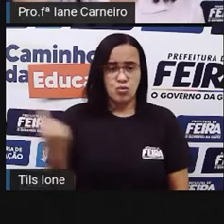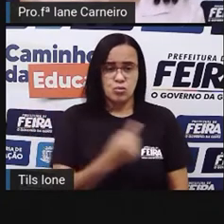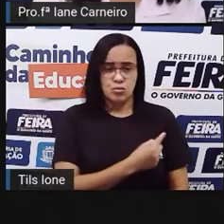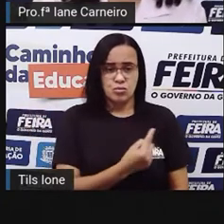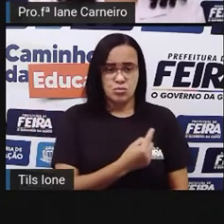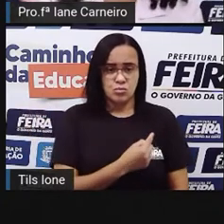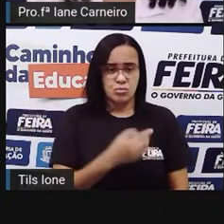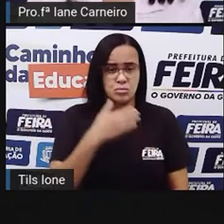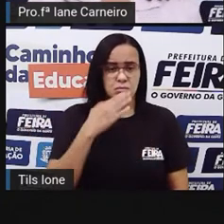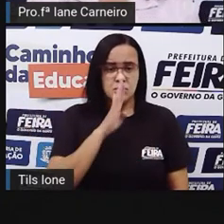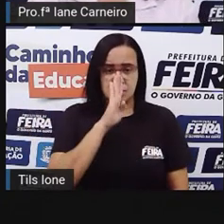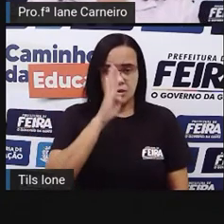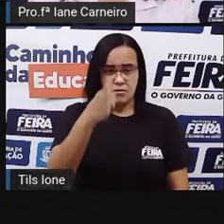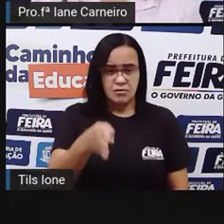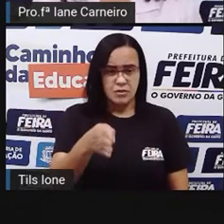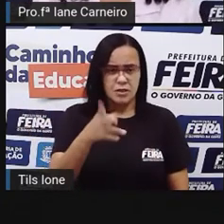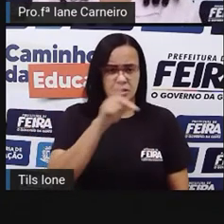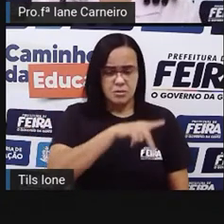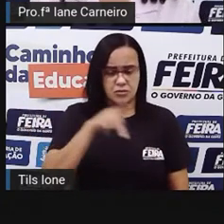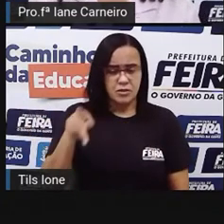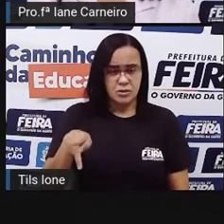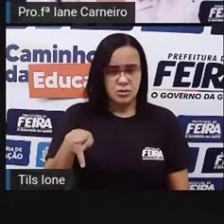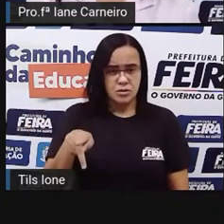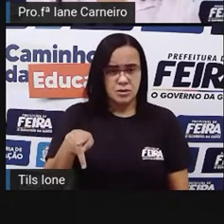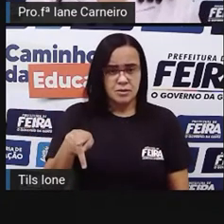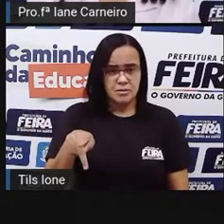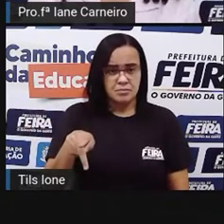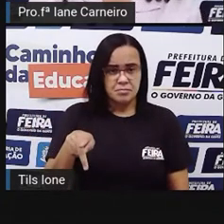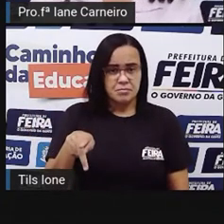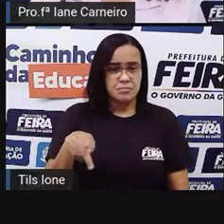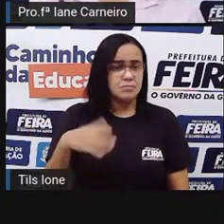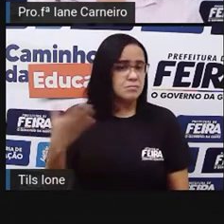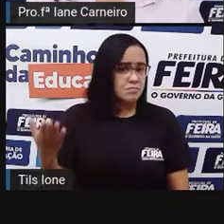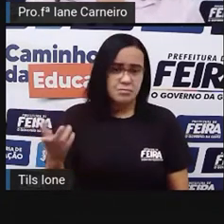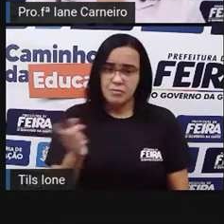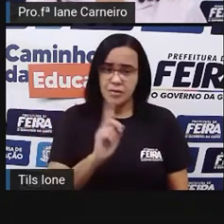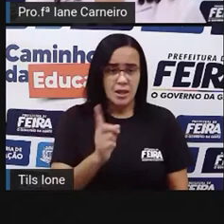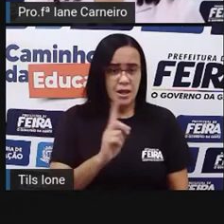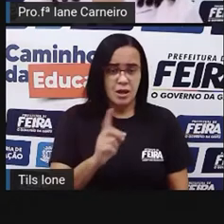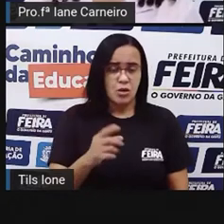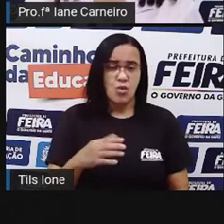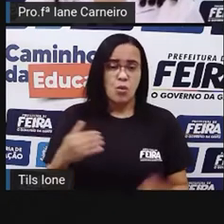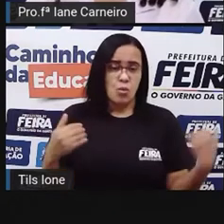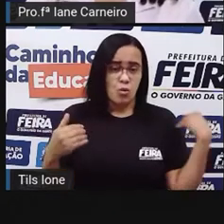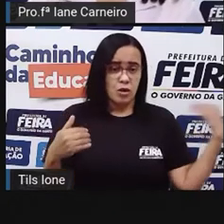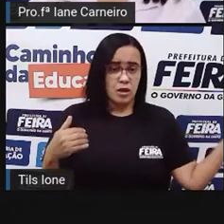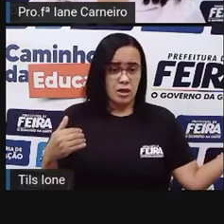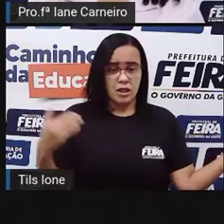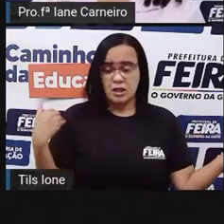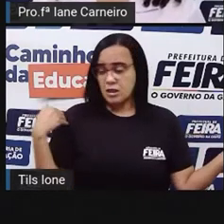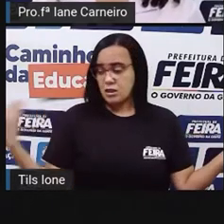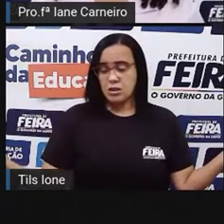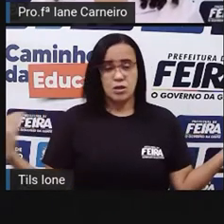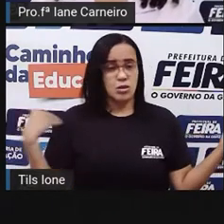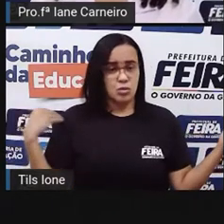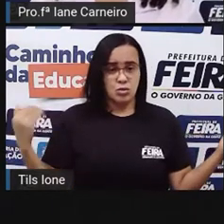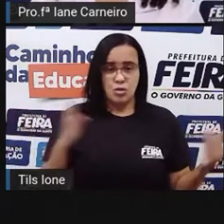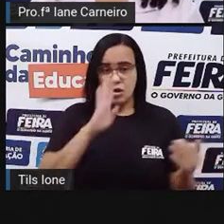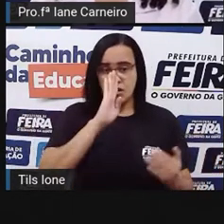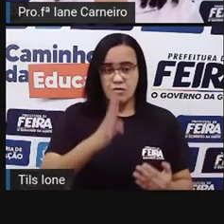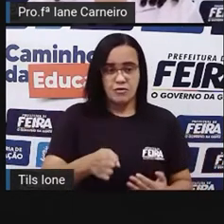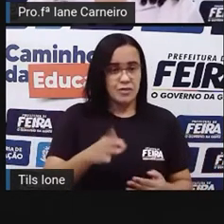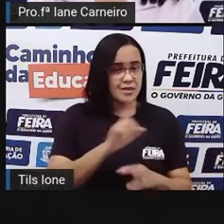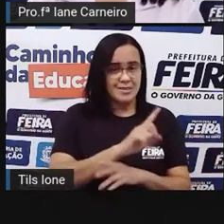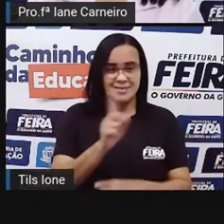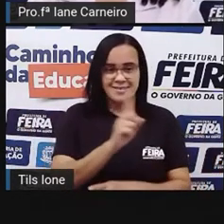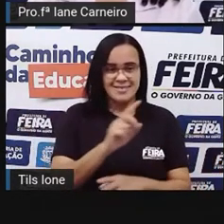à frente da professora? Na frente dela? Não, né? Eles estão do lado da professora, né? Esse daqui, de